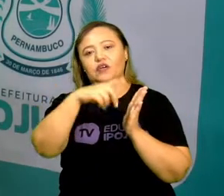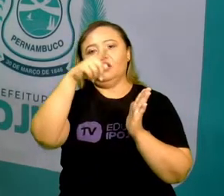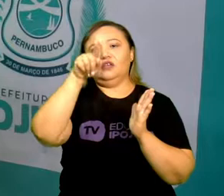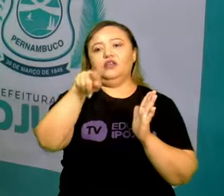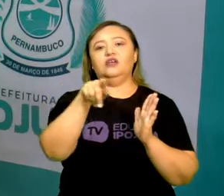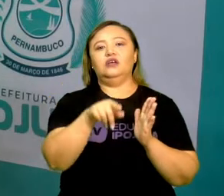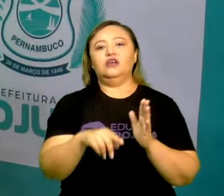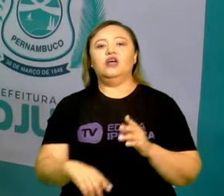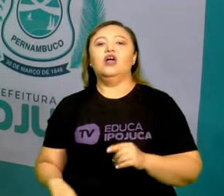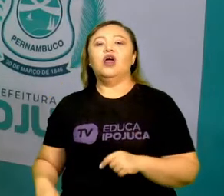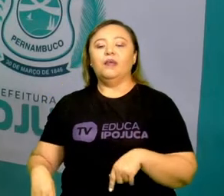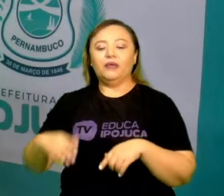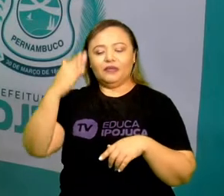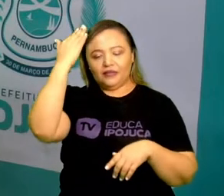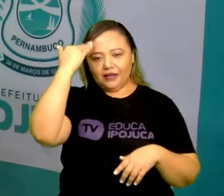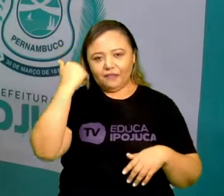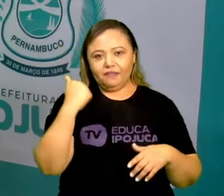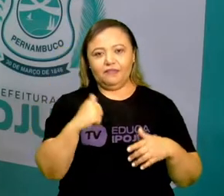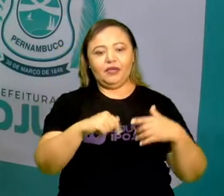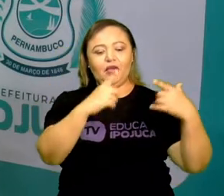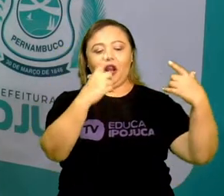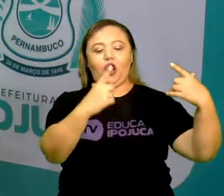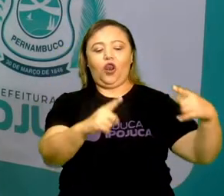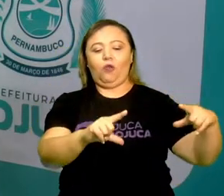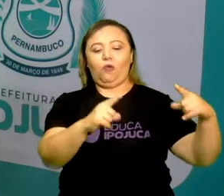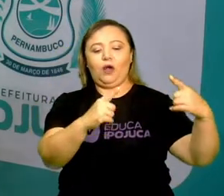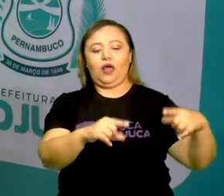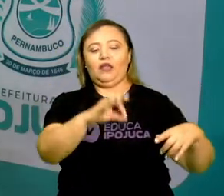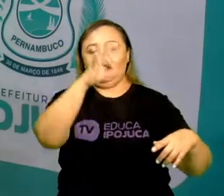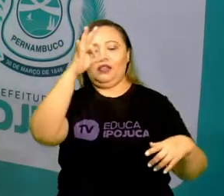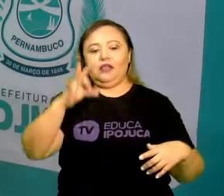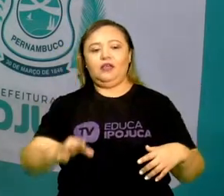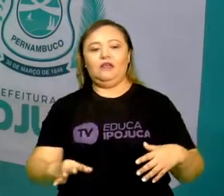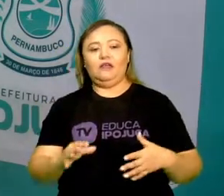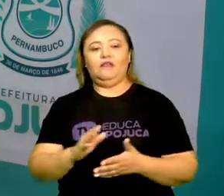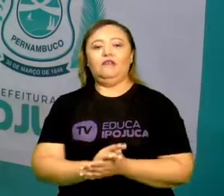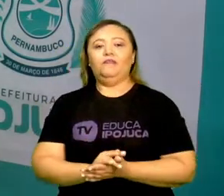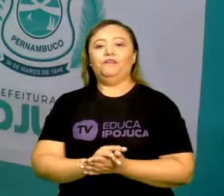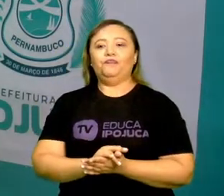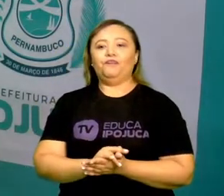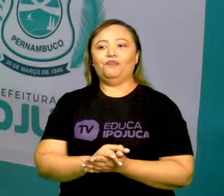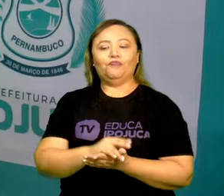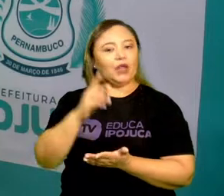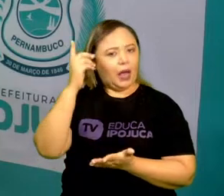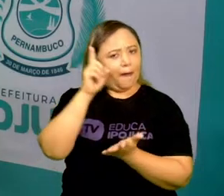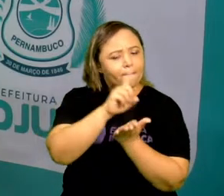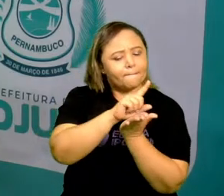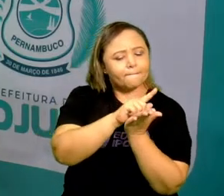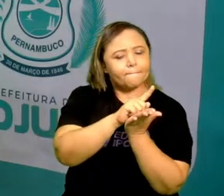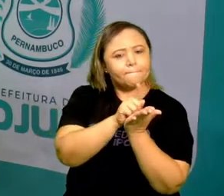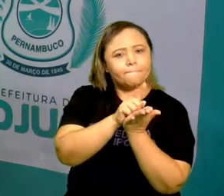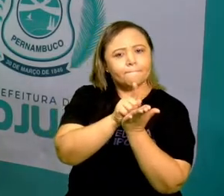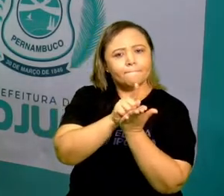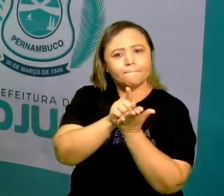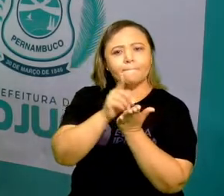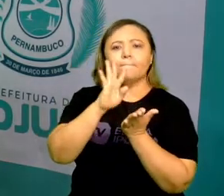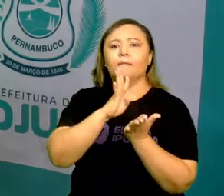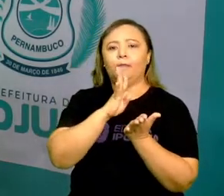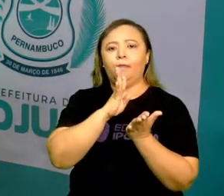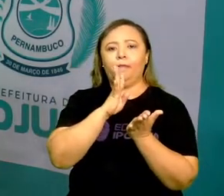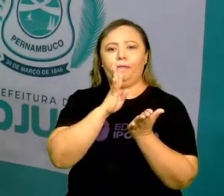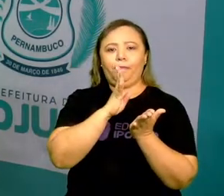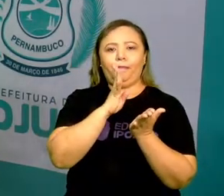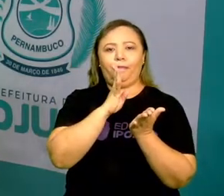noção, de localização, certo? E a bússola? Quem já ouviu falar na bússola? A bússola, ele é